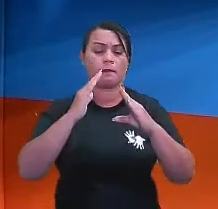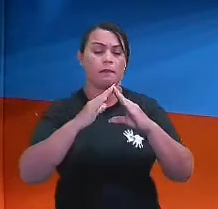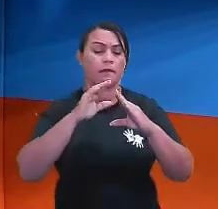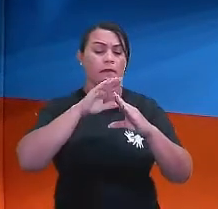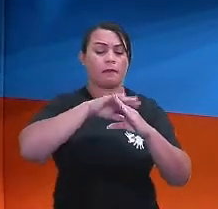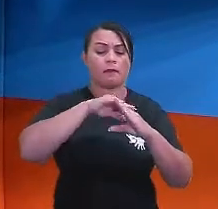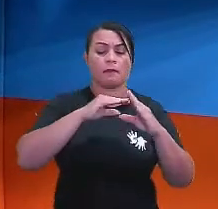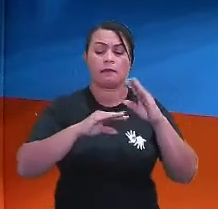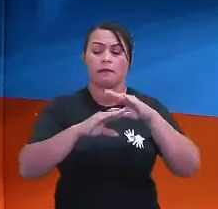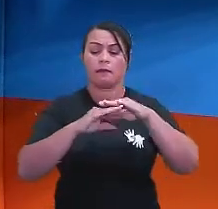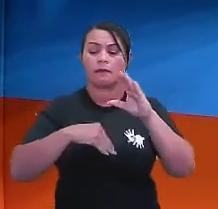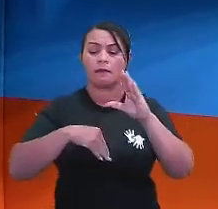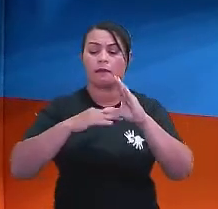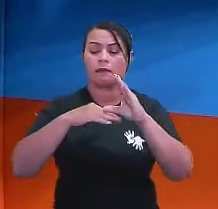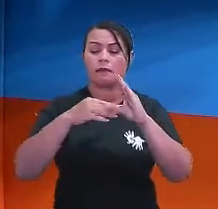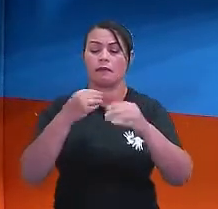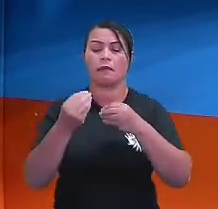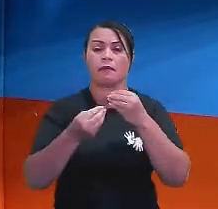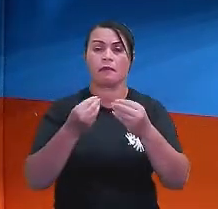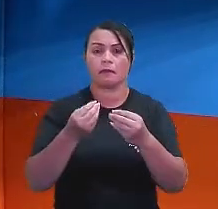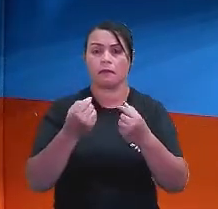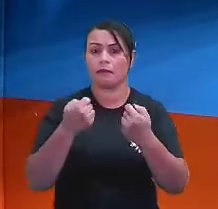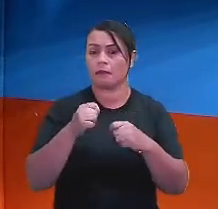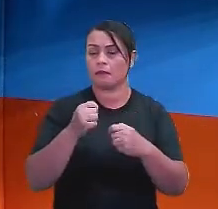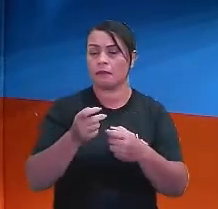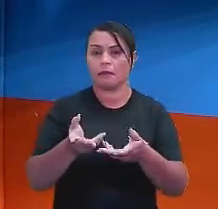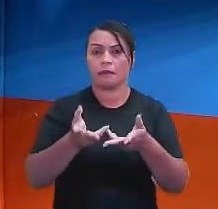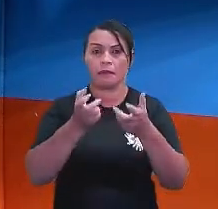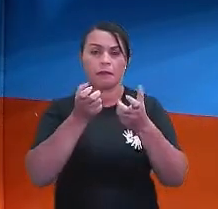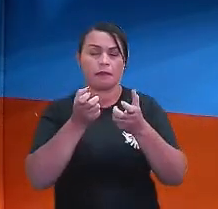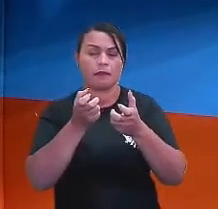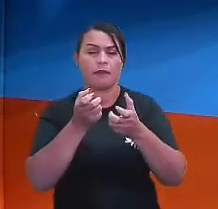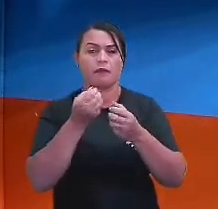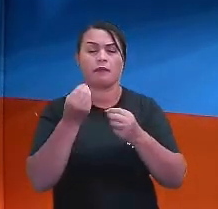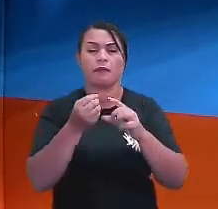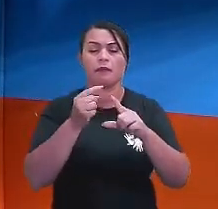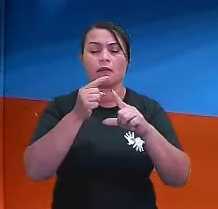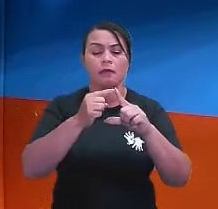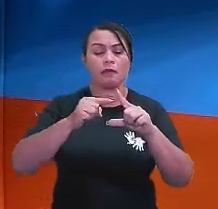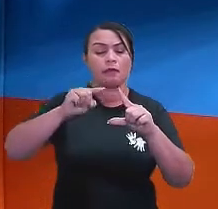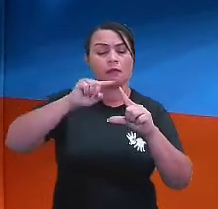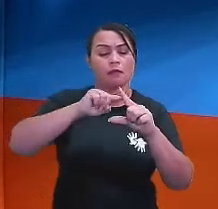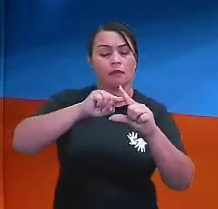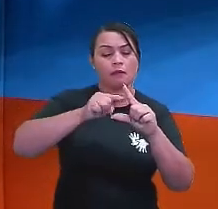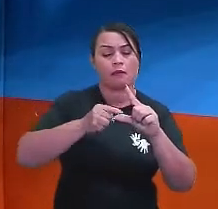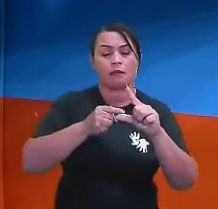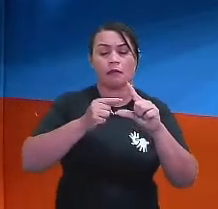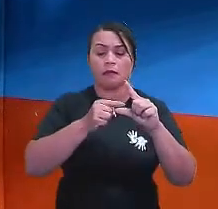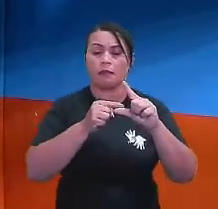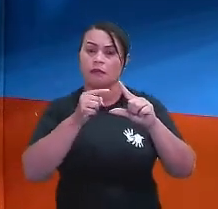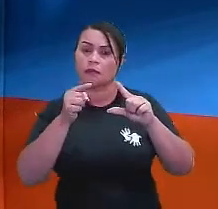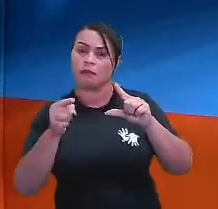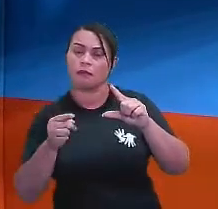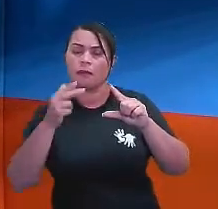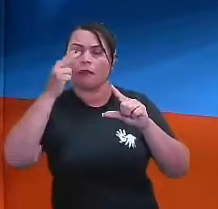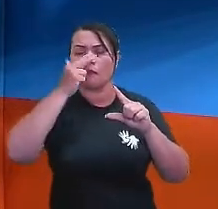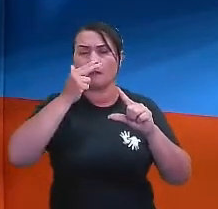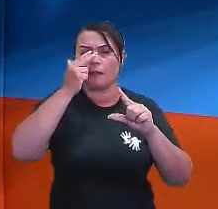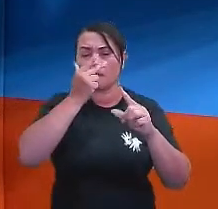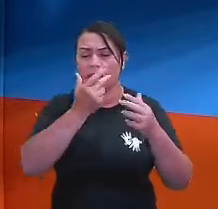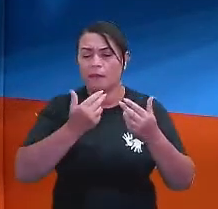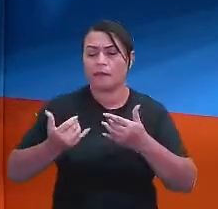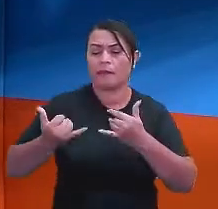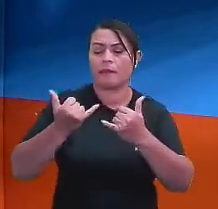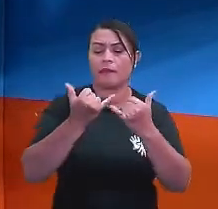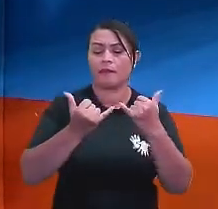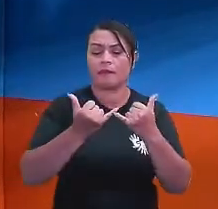primeiro devemos identificar os ângulos de mesma medida. Os lados homólogos correspondentes serão os